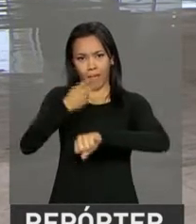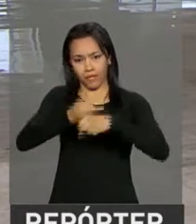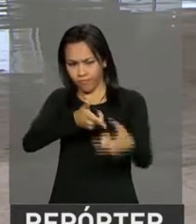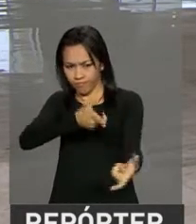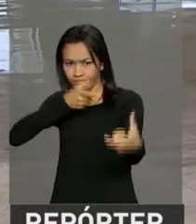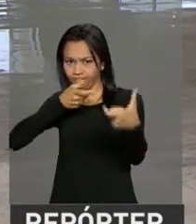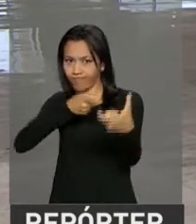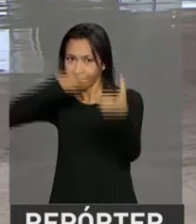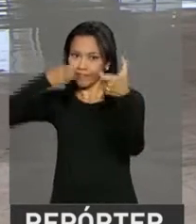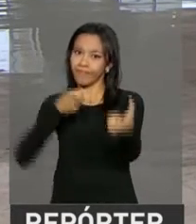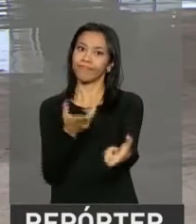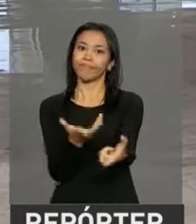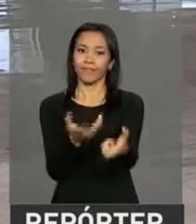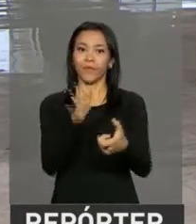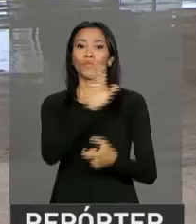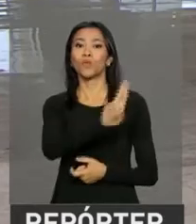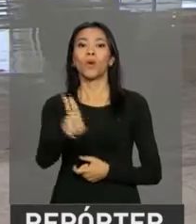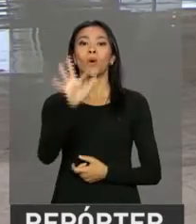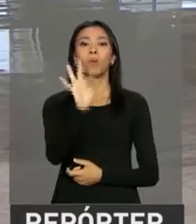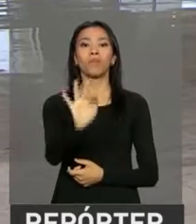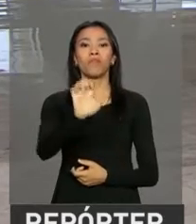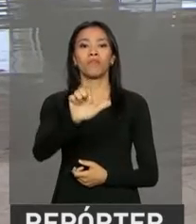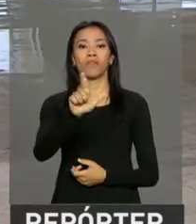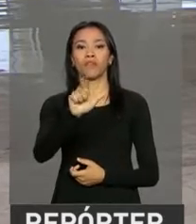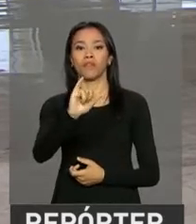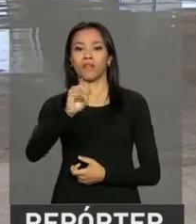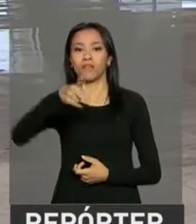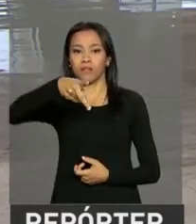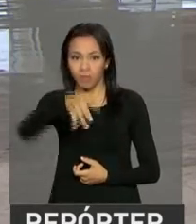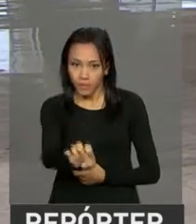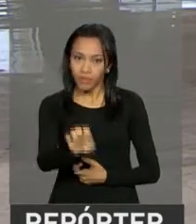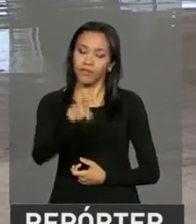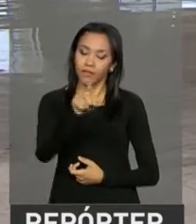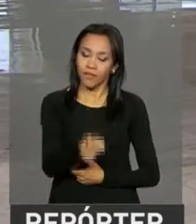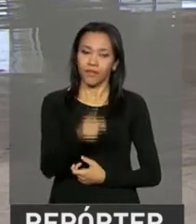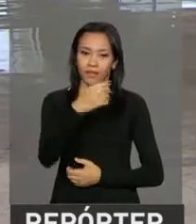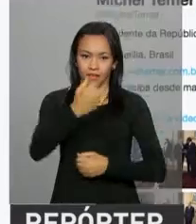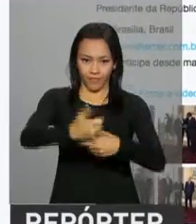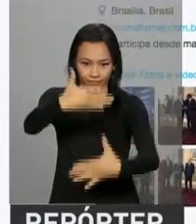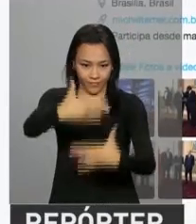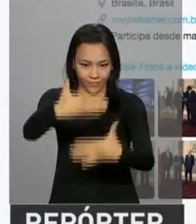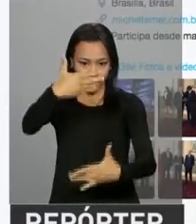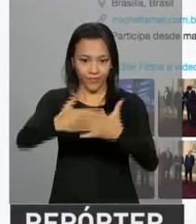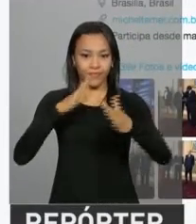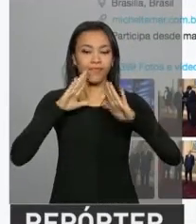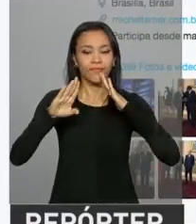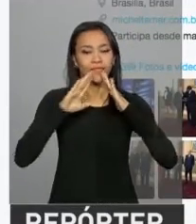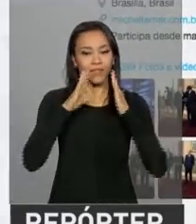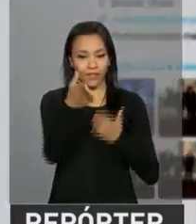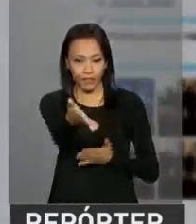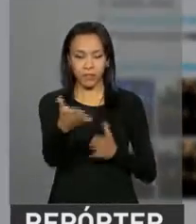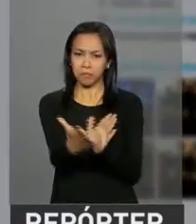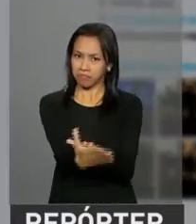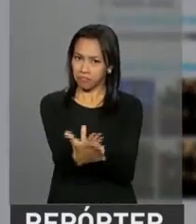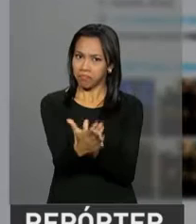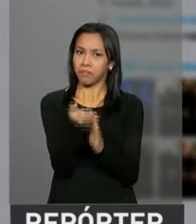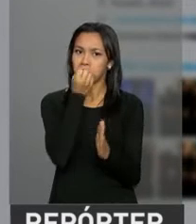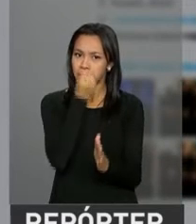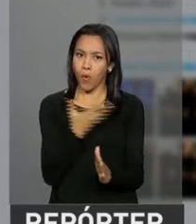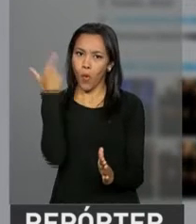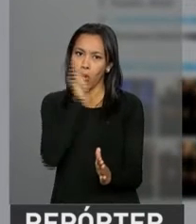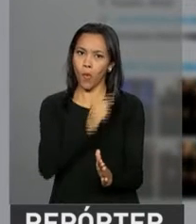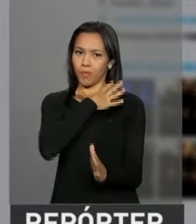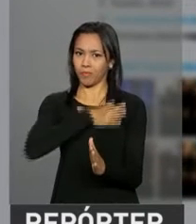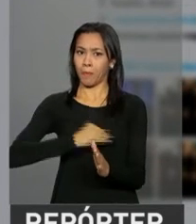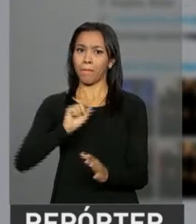primeiro dia das competições no tiro esportivo. Pelas redes sociais, Michel Temer parabenizou o atleta pelo resultado e pela